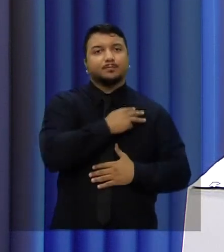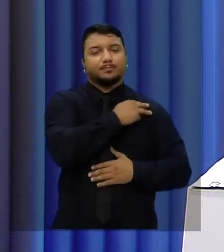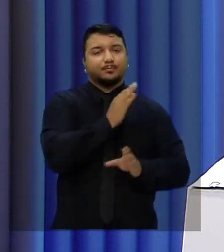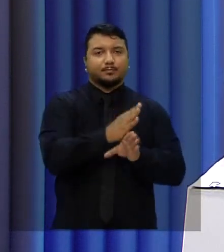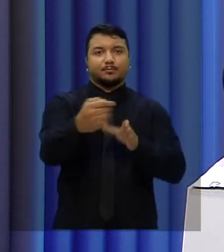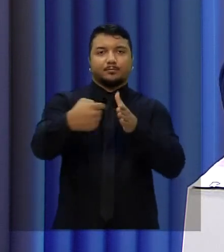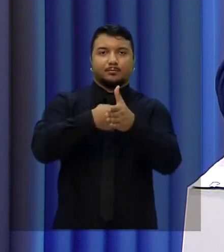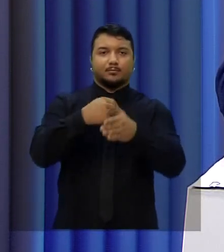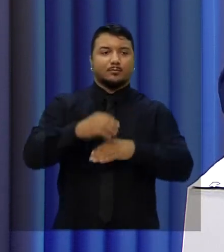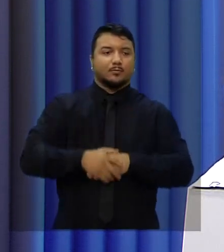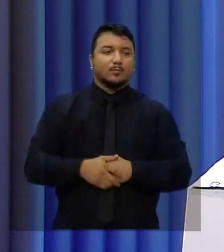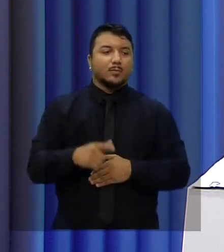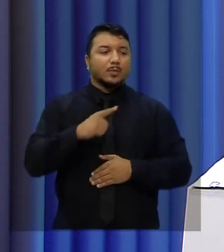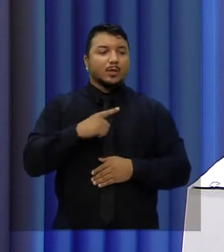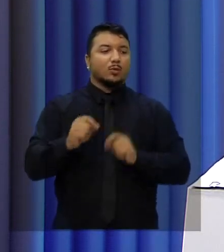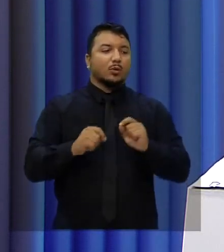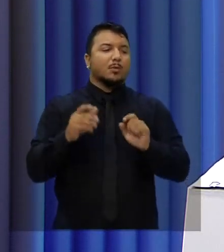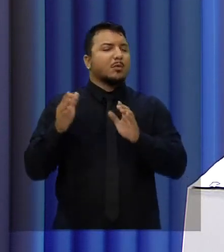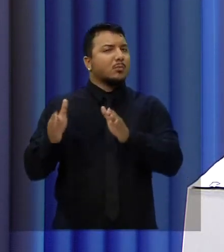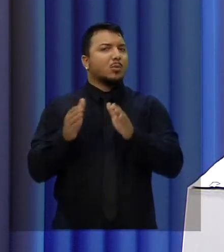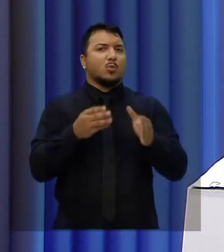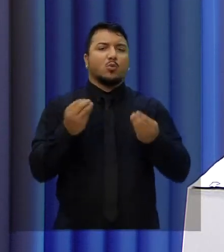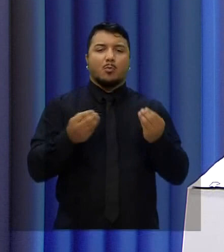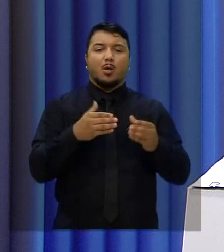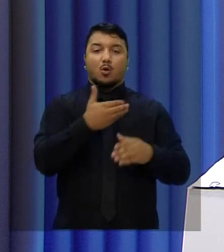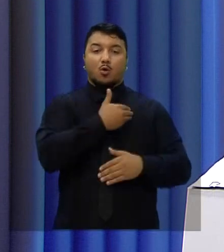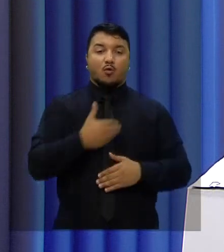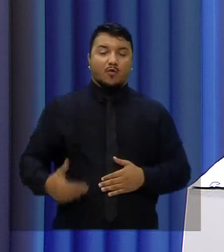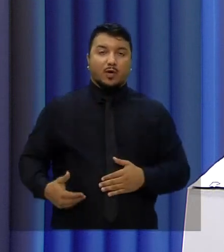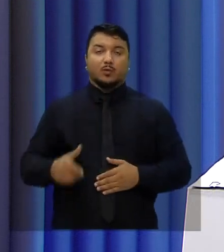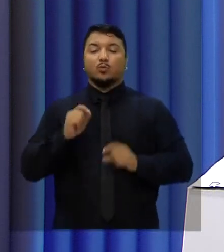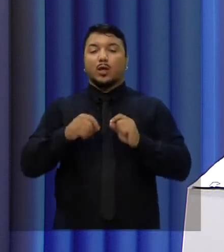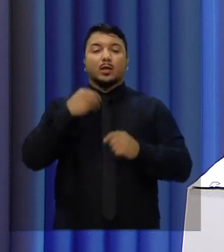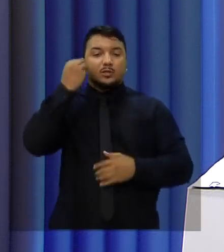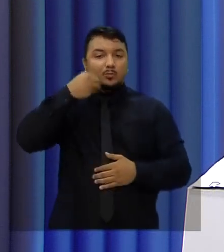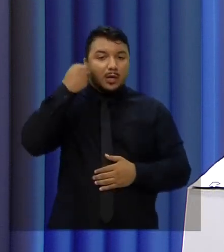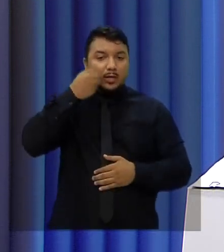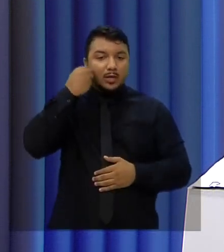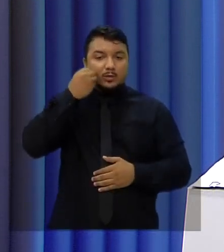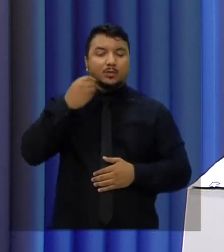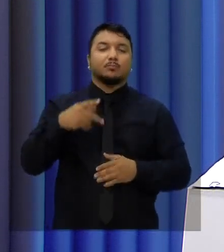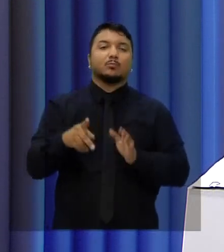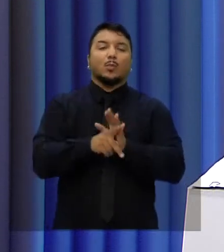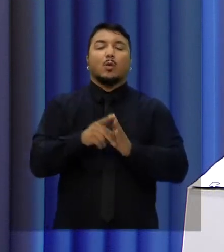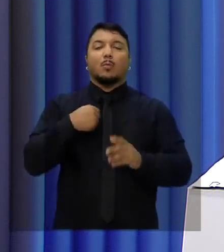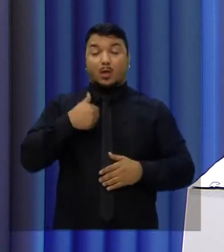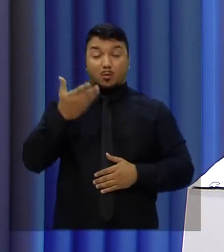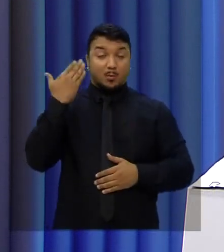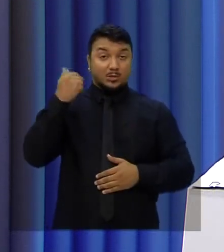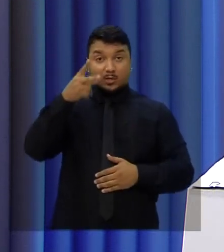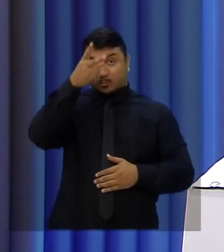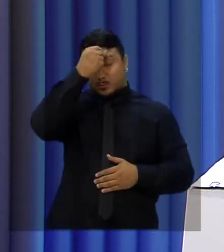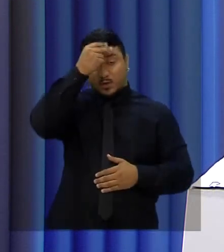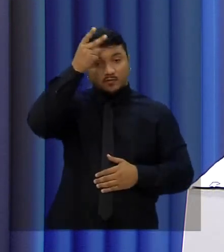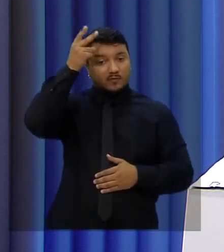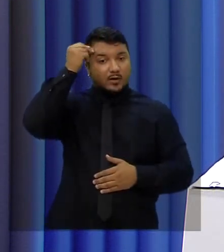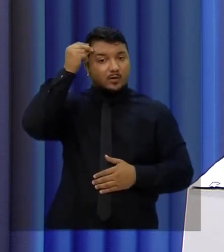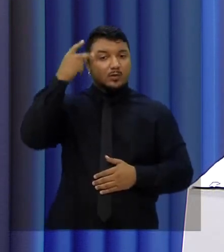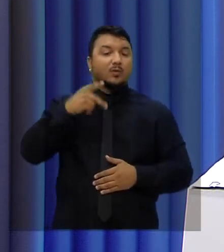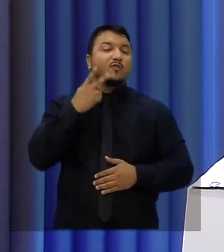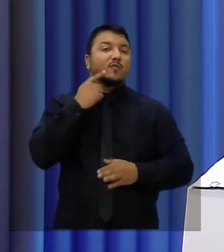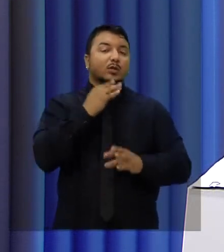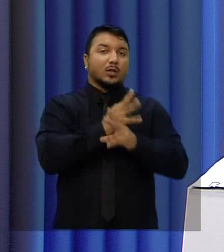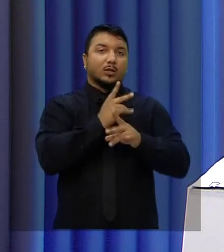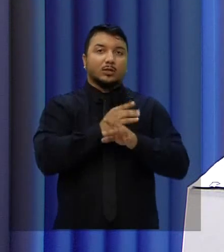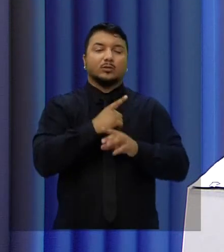Boa parte do sucesso de um governo é a experiência do candidato. Eu fui prefeito de Fortaleza e fiz o maior